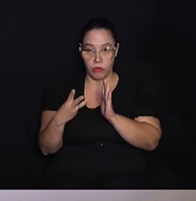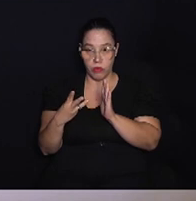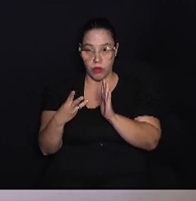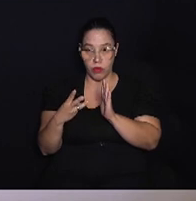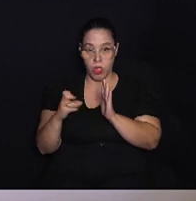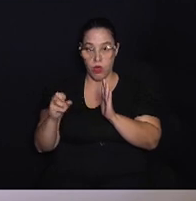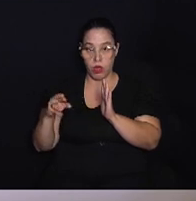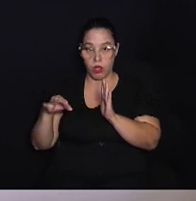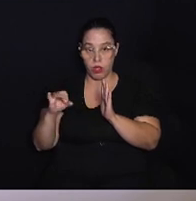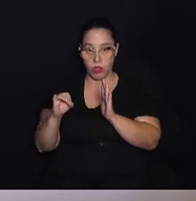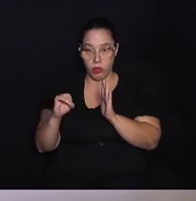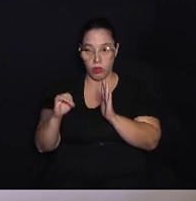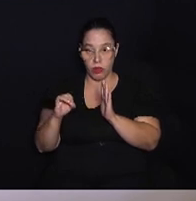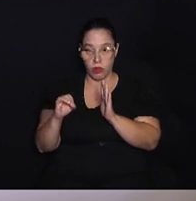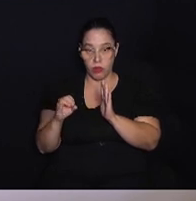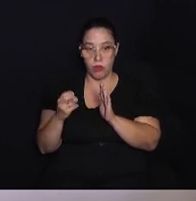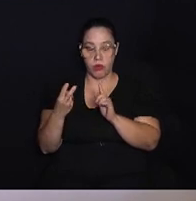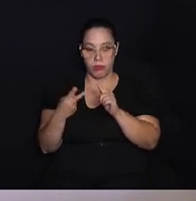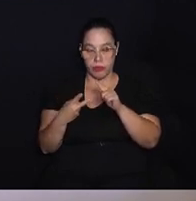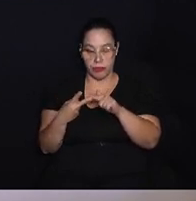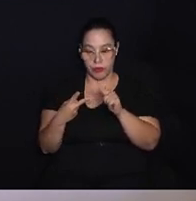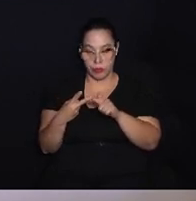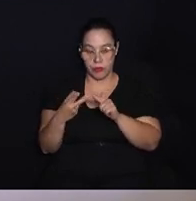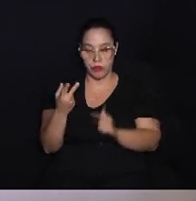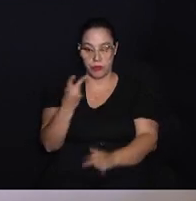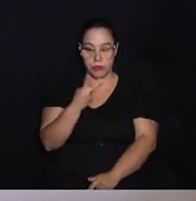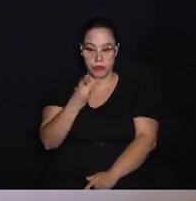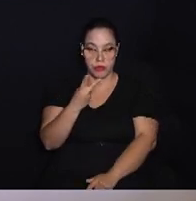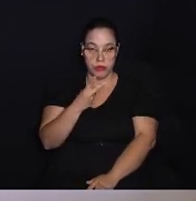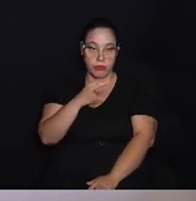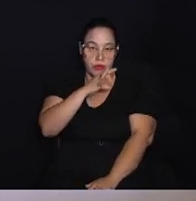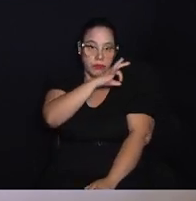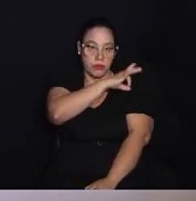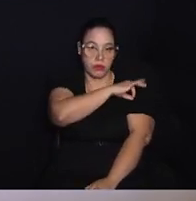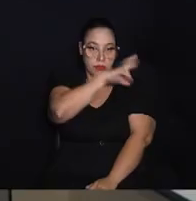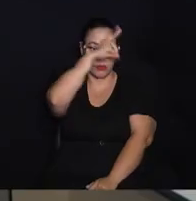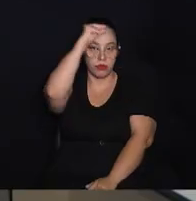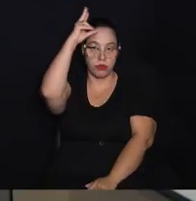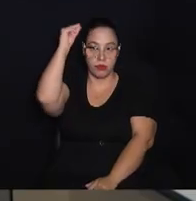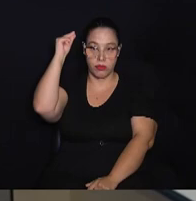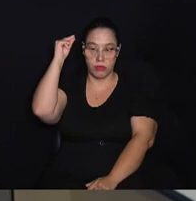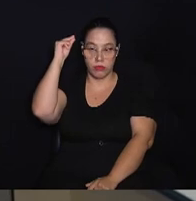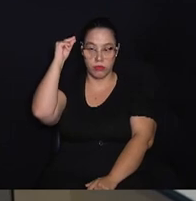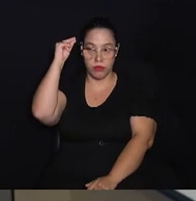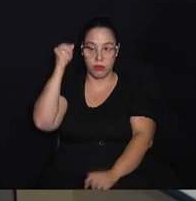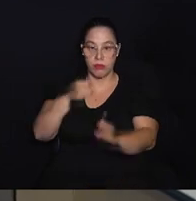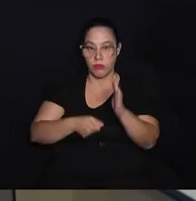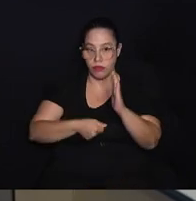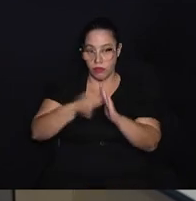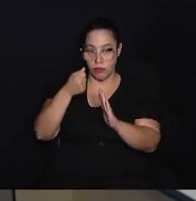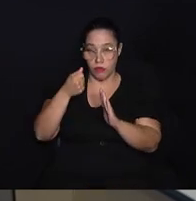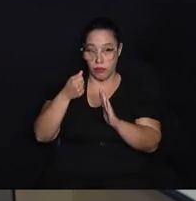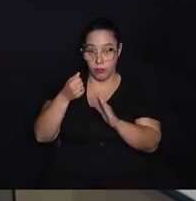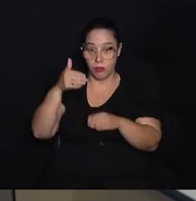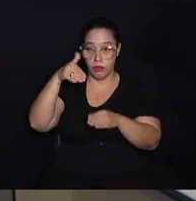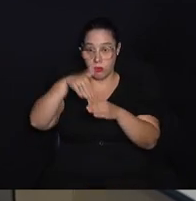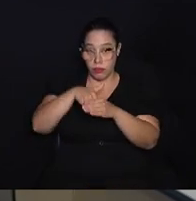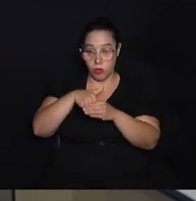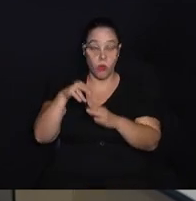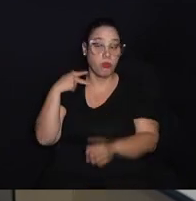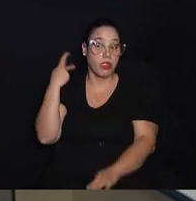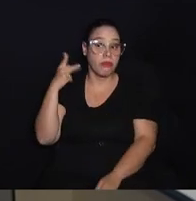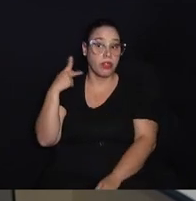candidato ao cargo. E em seguida, os dois números correspondentes ao cargo de prefeito. Primeiro, o eleitor vai votar para